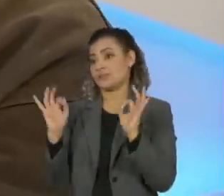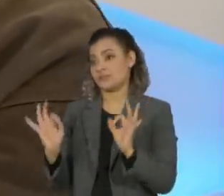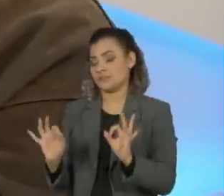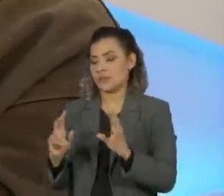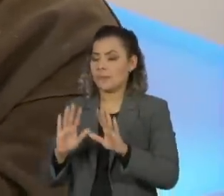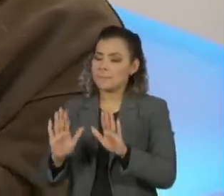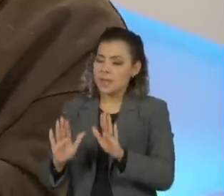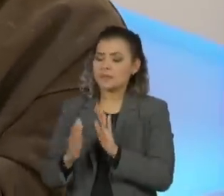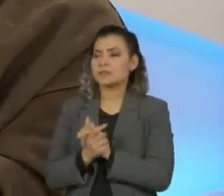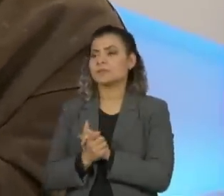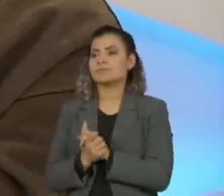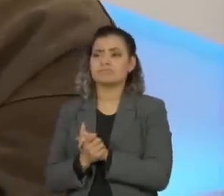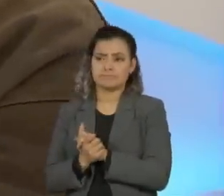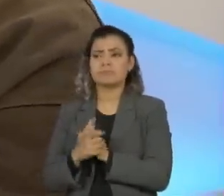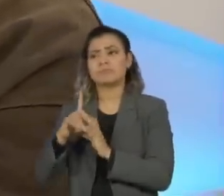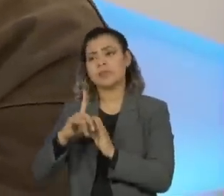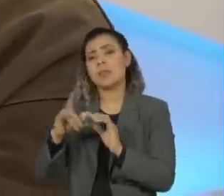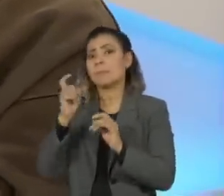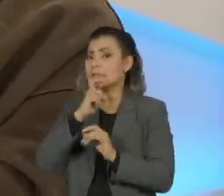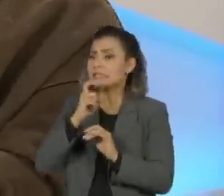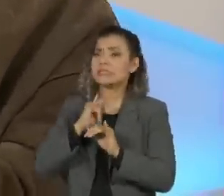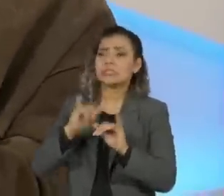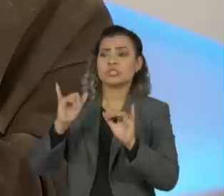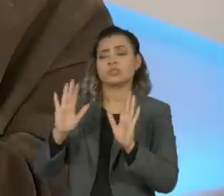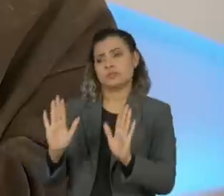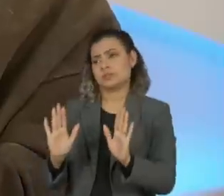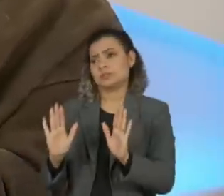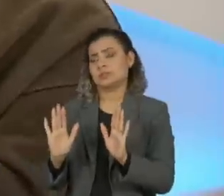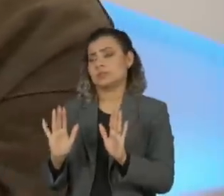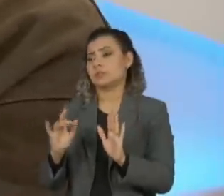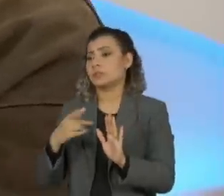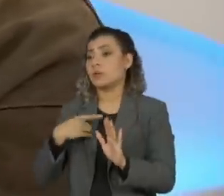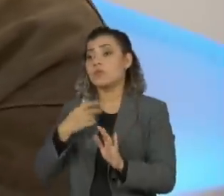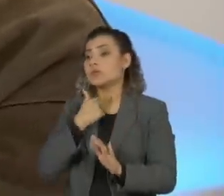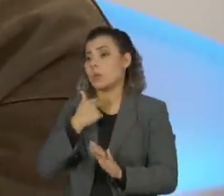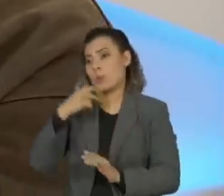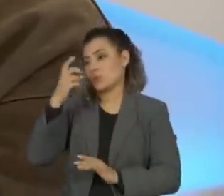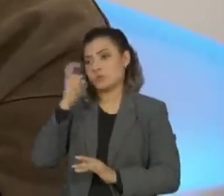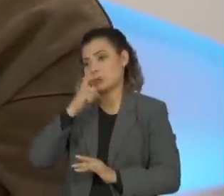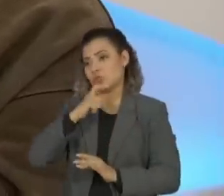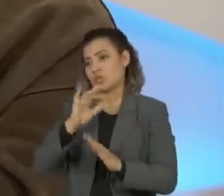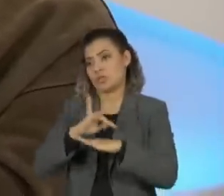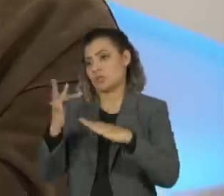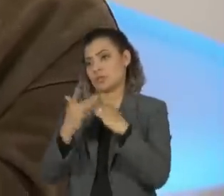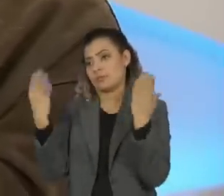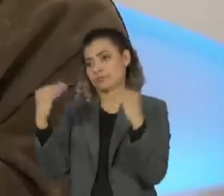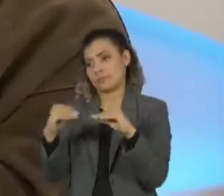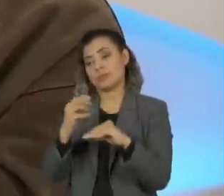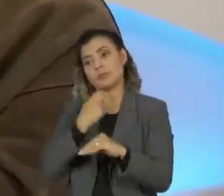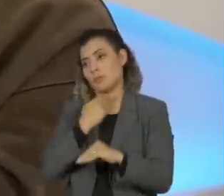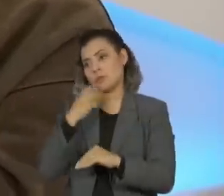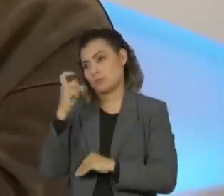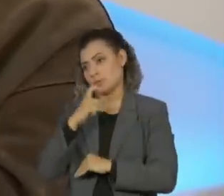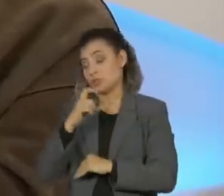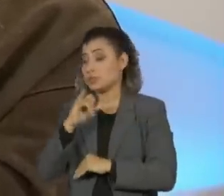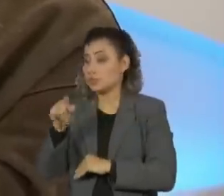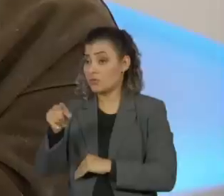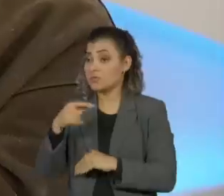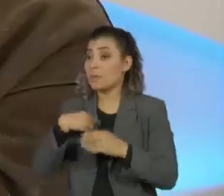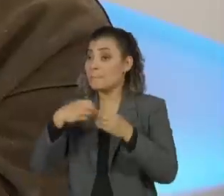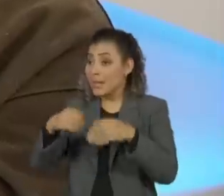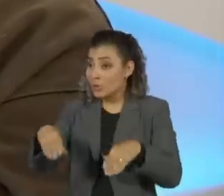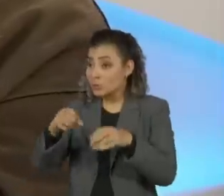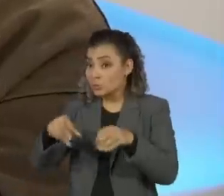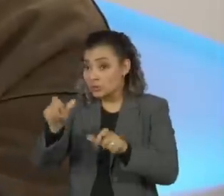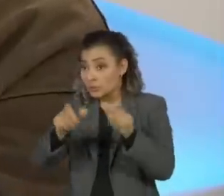Então, assim, calúnia é mentira. Então, você não tem direito de mentir, certo? Então, se você está causando algum tipo de mal